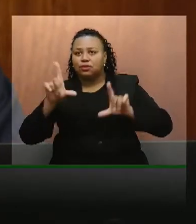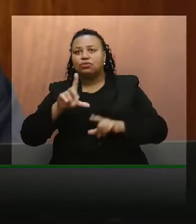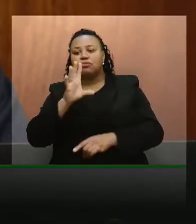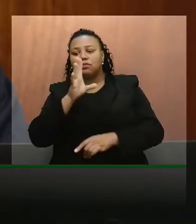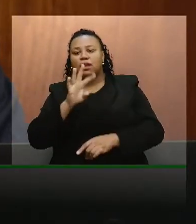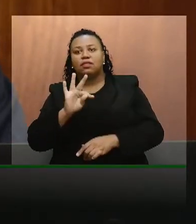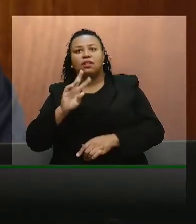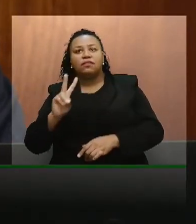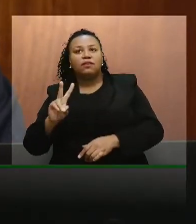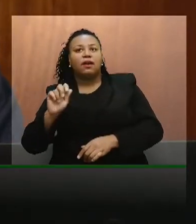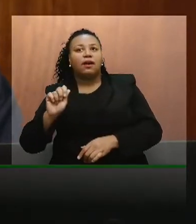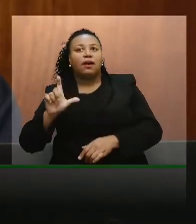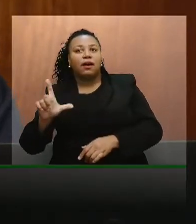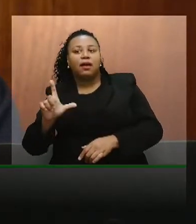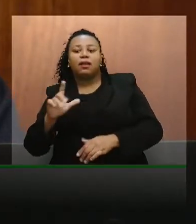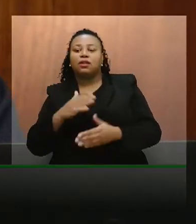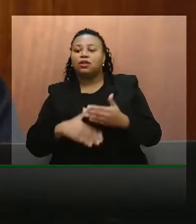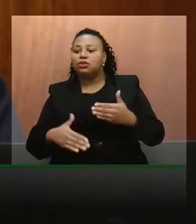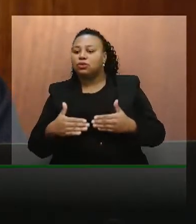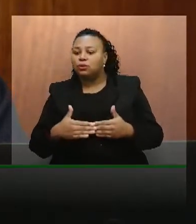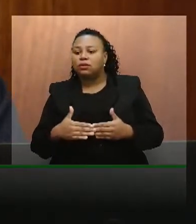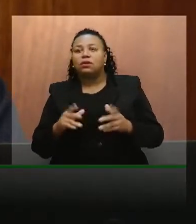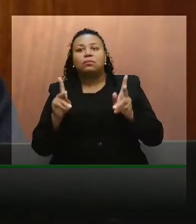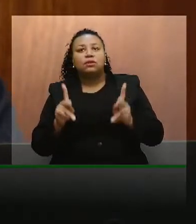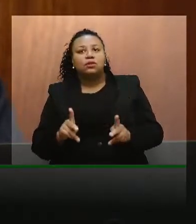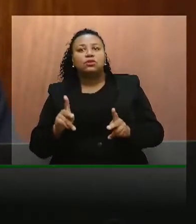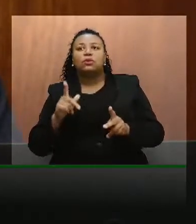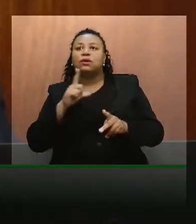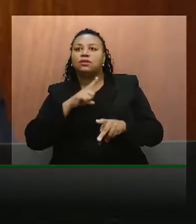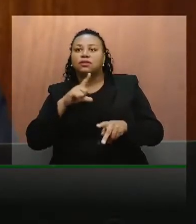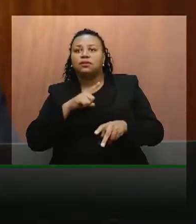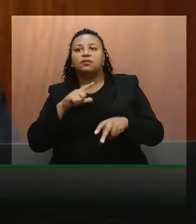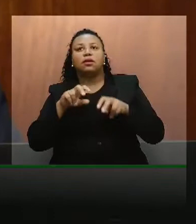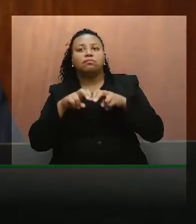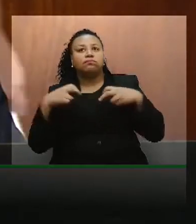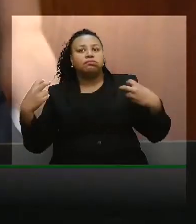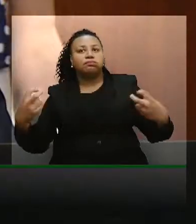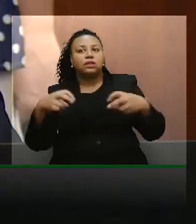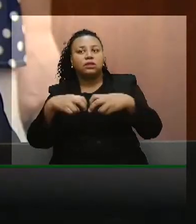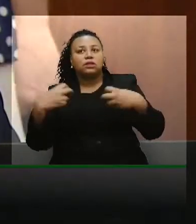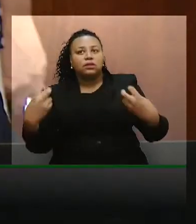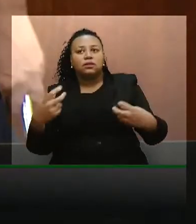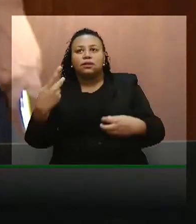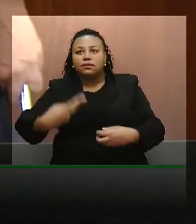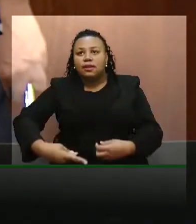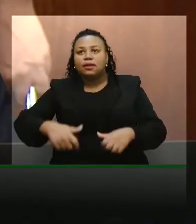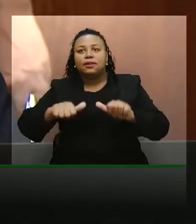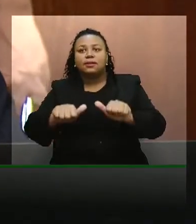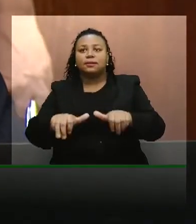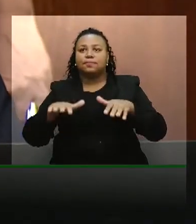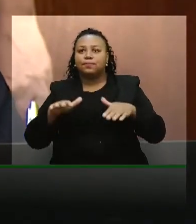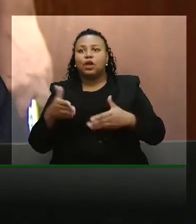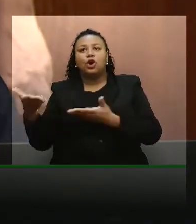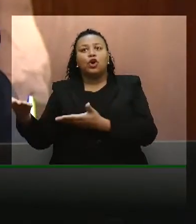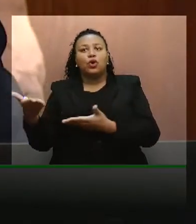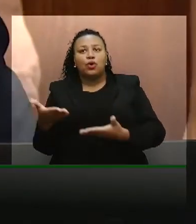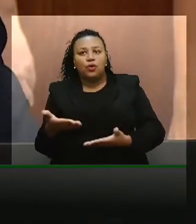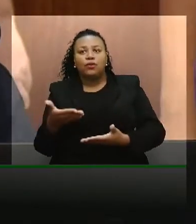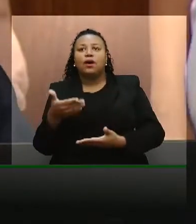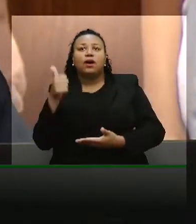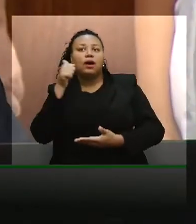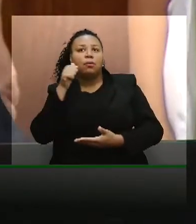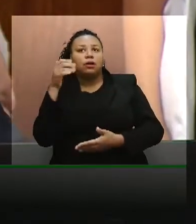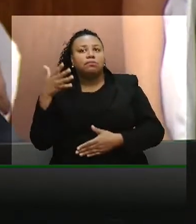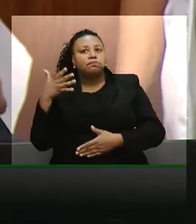TV Assembleia e todos que estão nas galerias aqui do plenário. Convidamos a